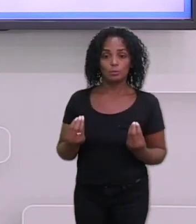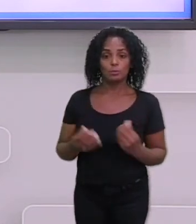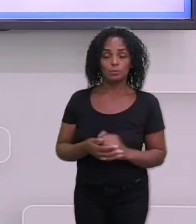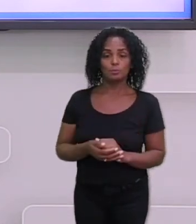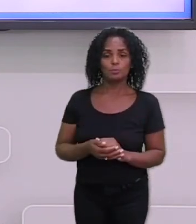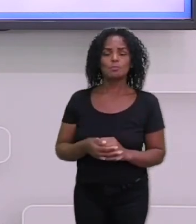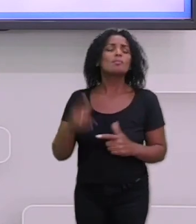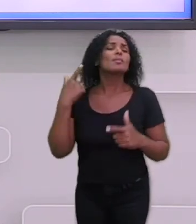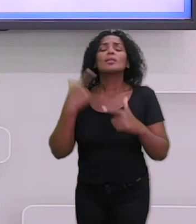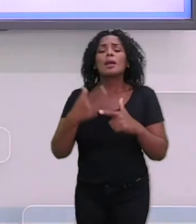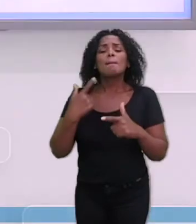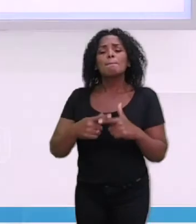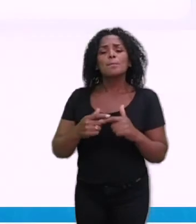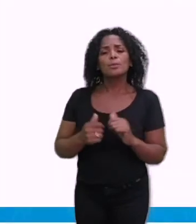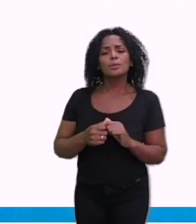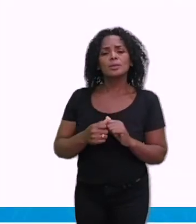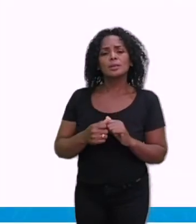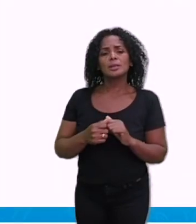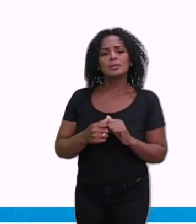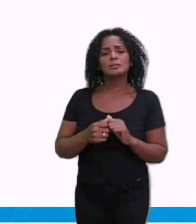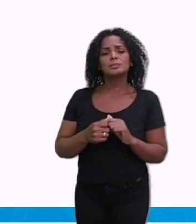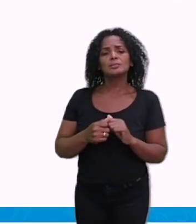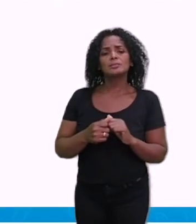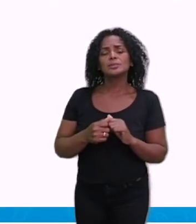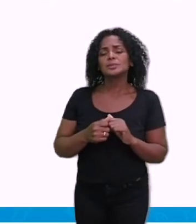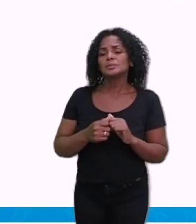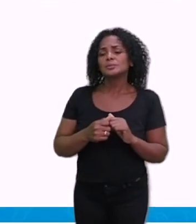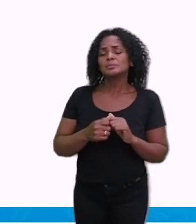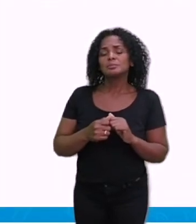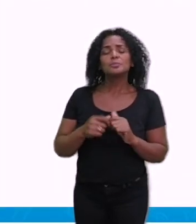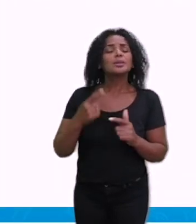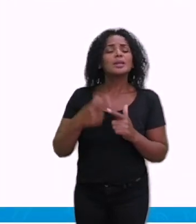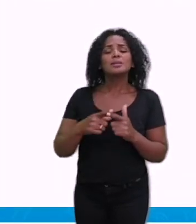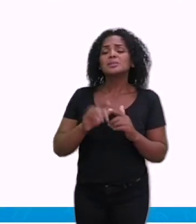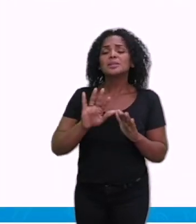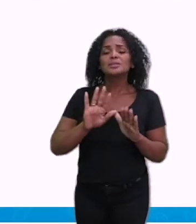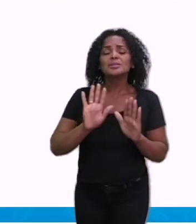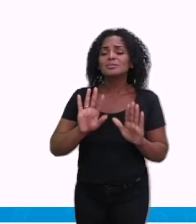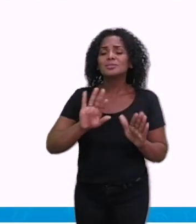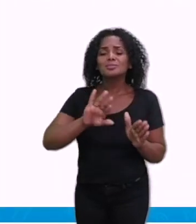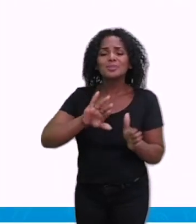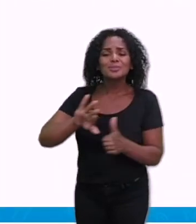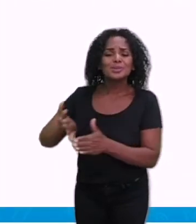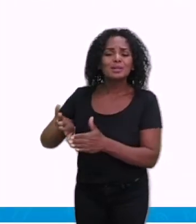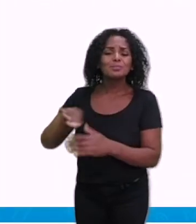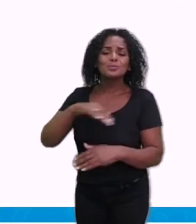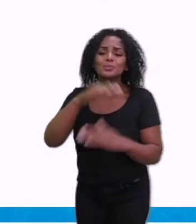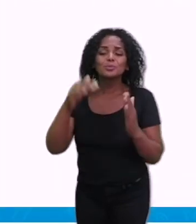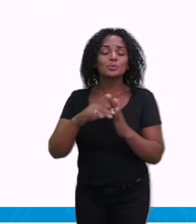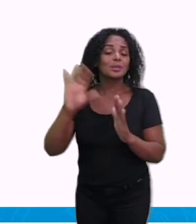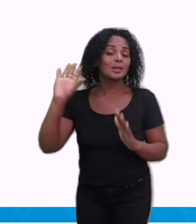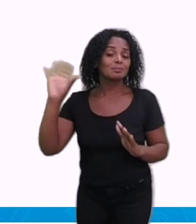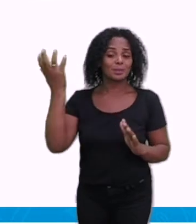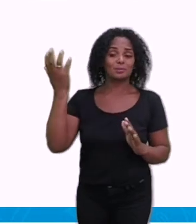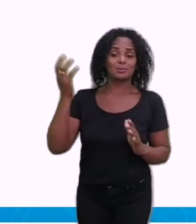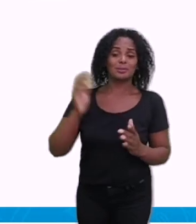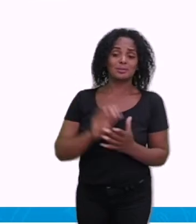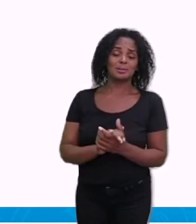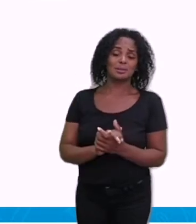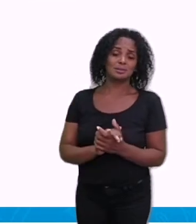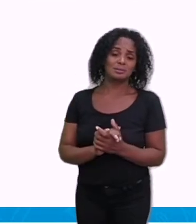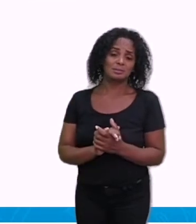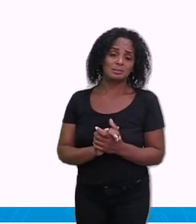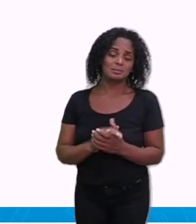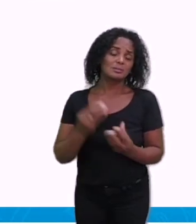e por que nós deixamos tudo isso acontecer? Por que que nós deixamos